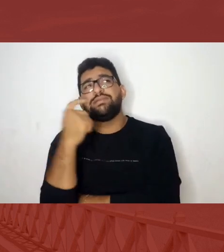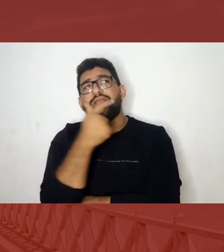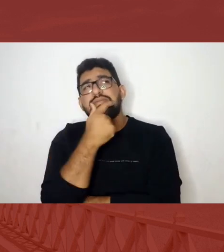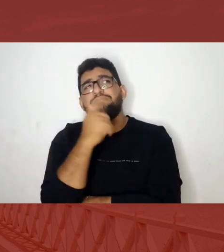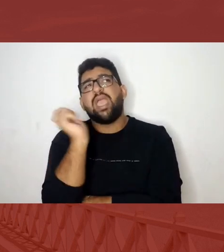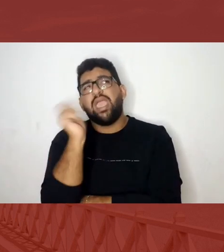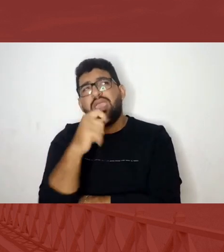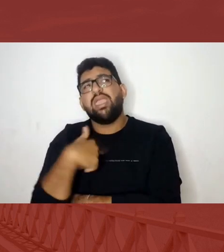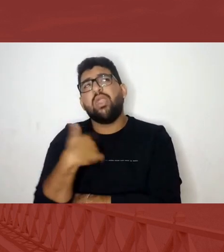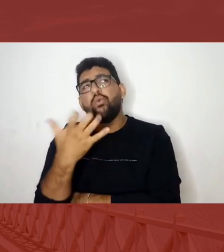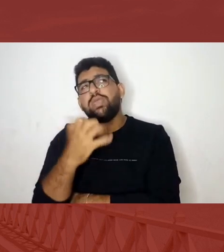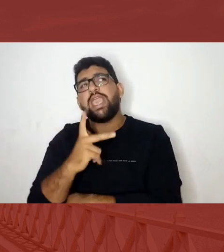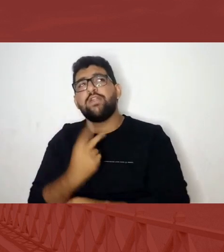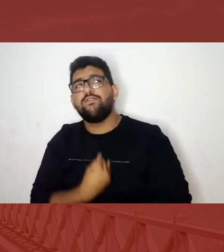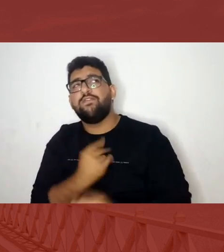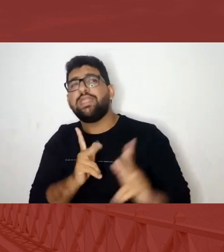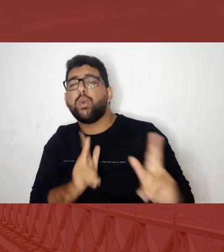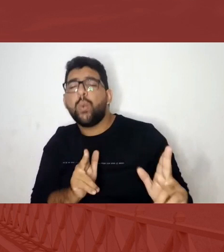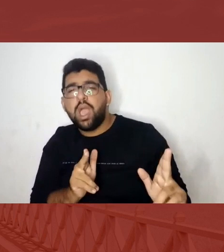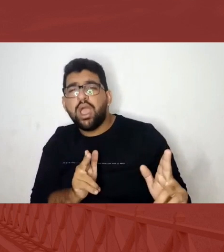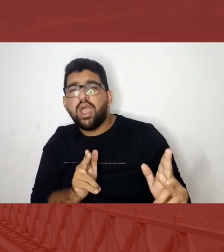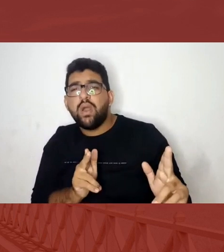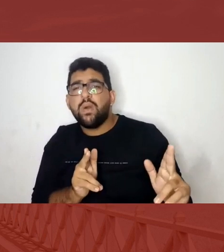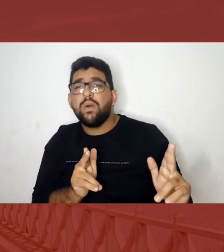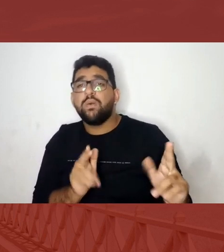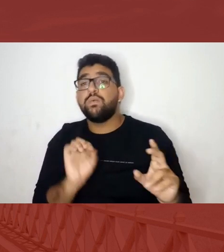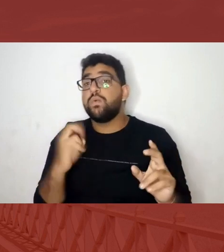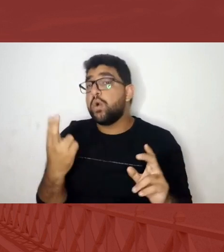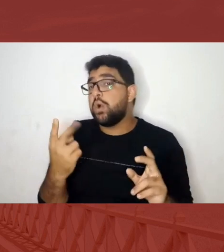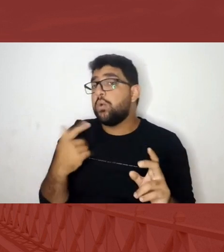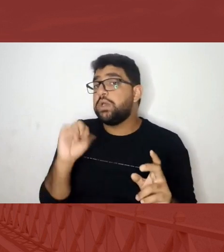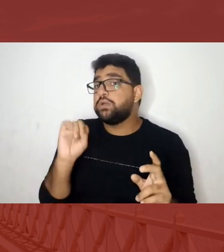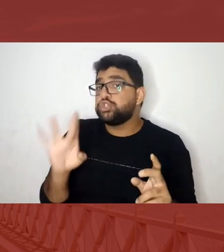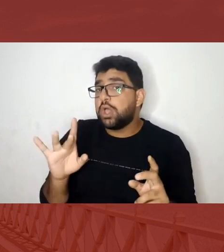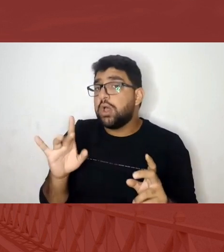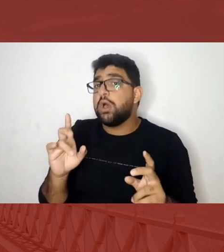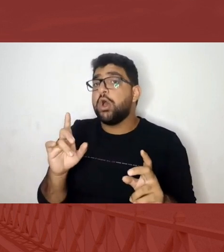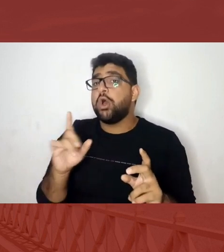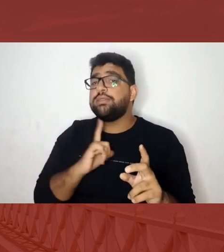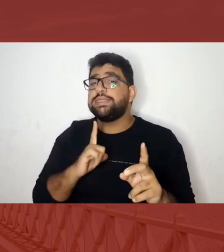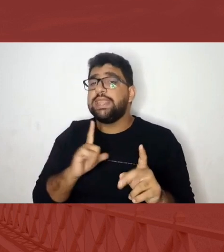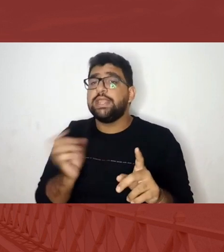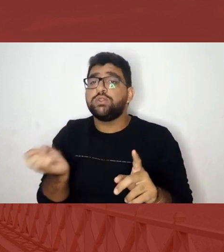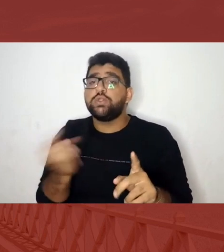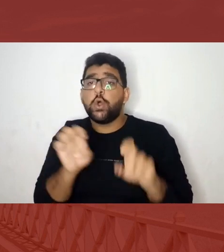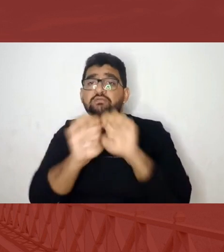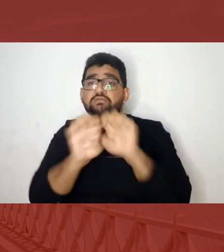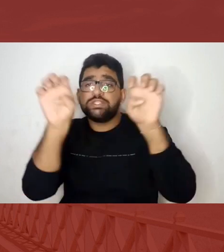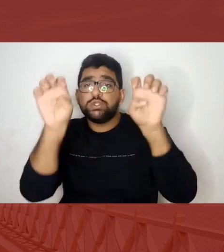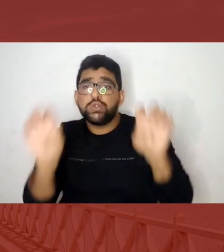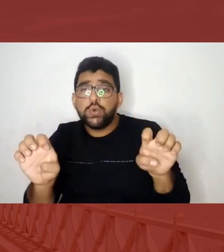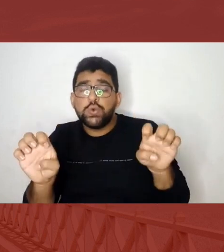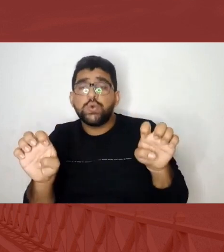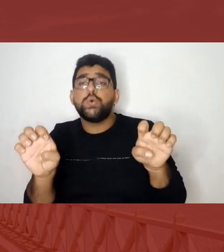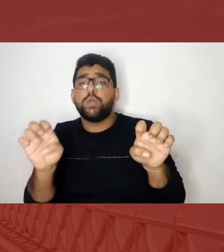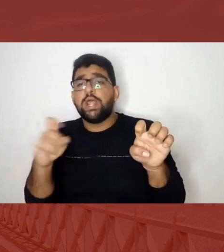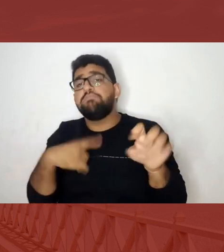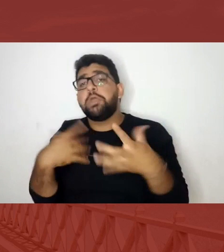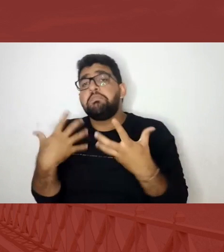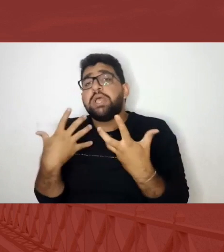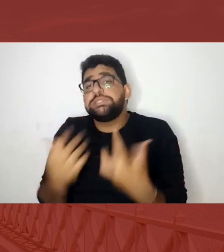eu quero levar minha vida? Será que não é mais fácil eu só encontrar dentro dessa estrutura de tecido social corrompida alguém que